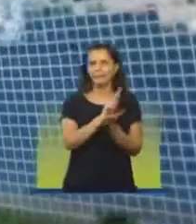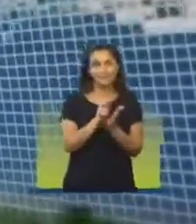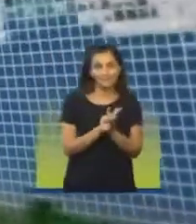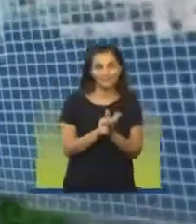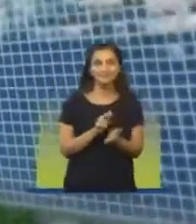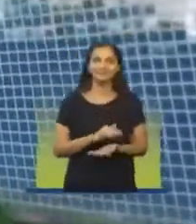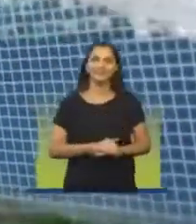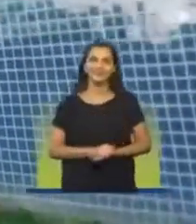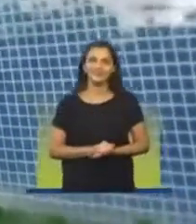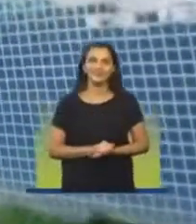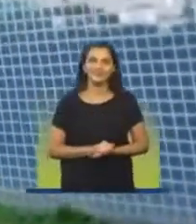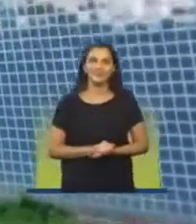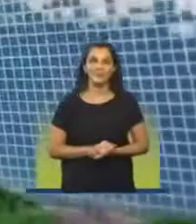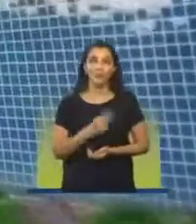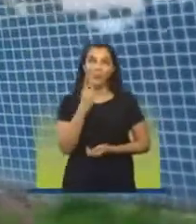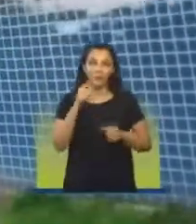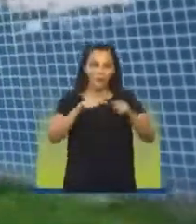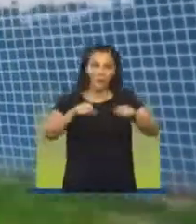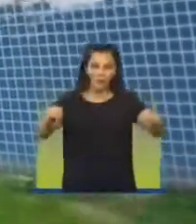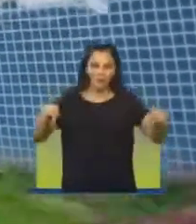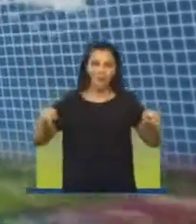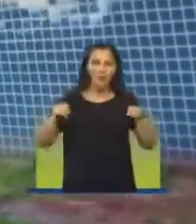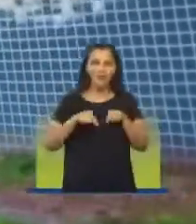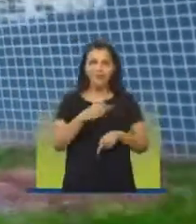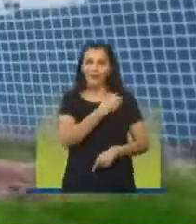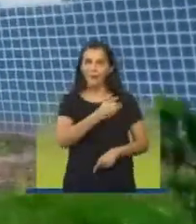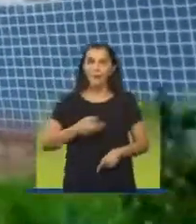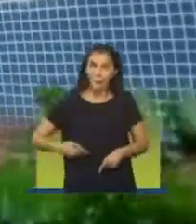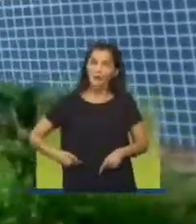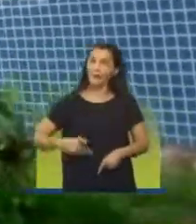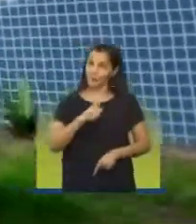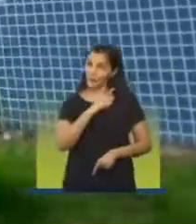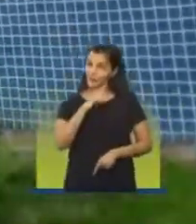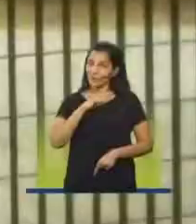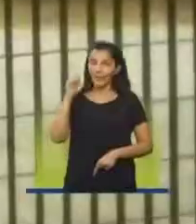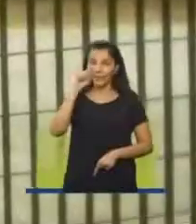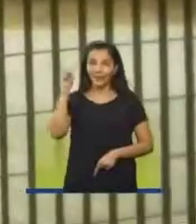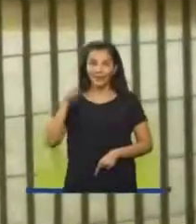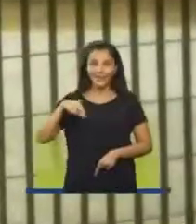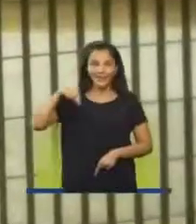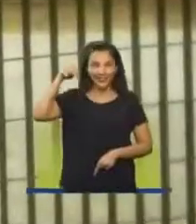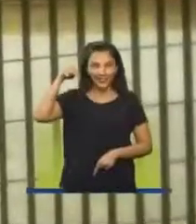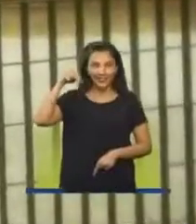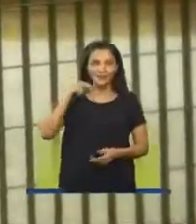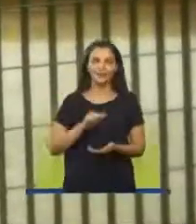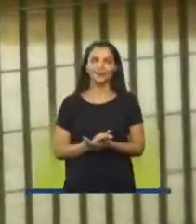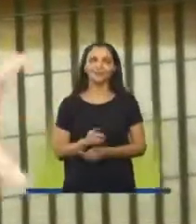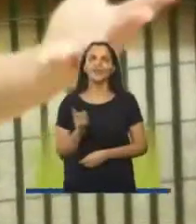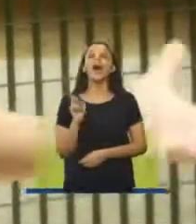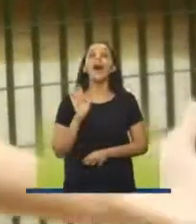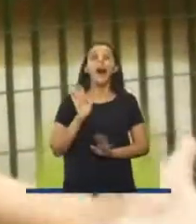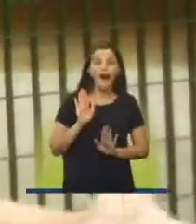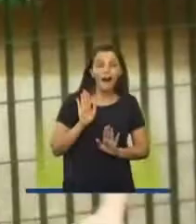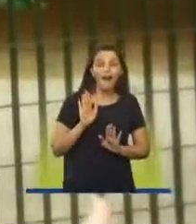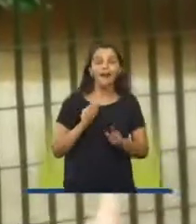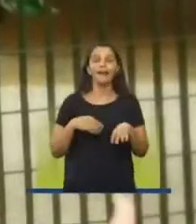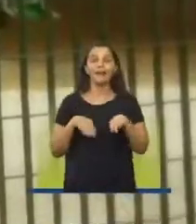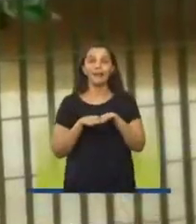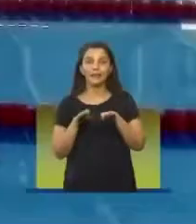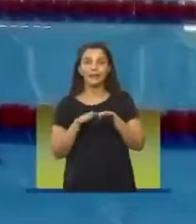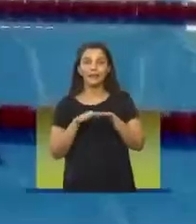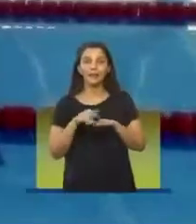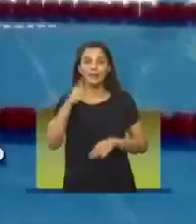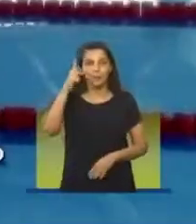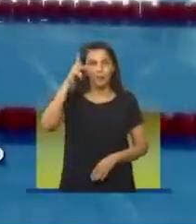Fora as duas piscinas públicas que a gente tem na Zona Noreste. Ah, e recentemente, no governo Paulo